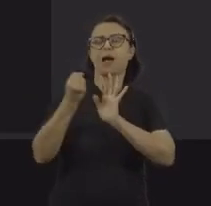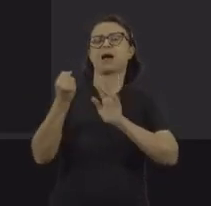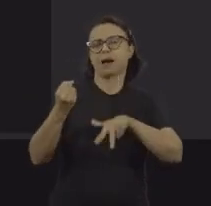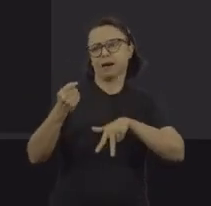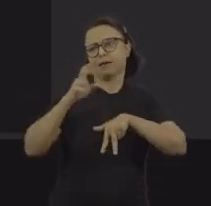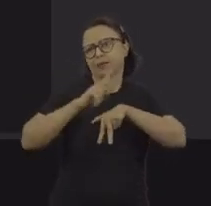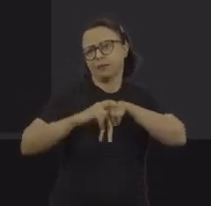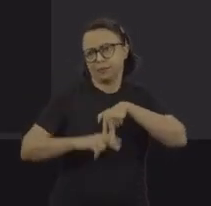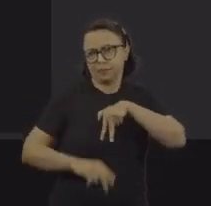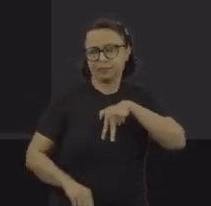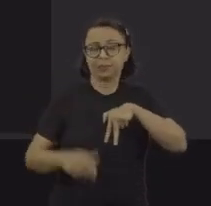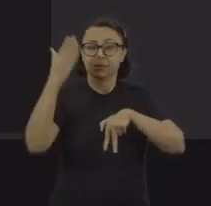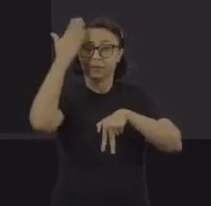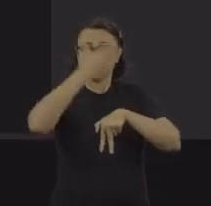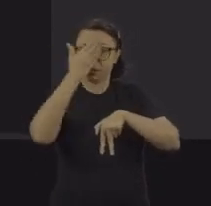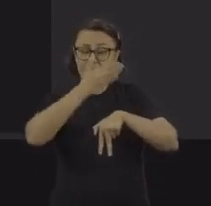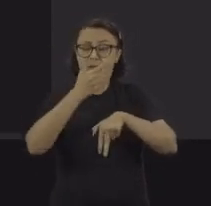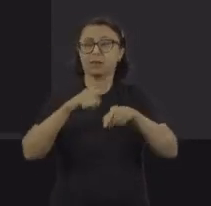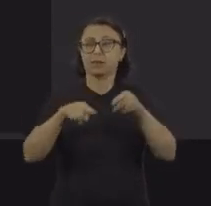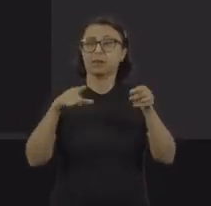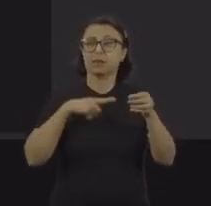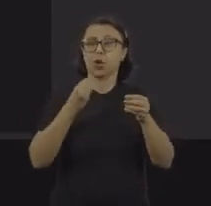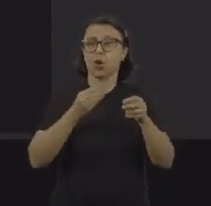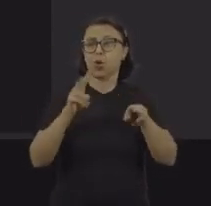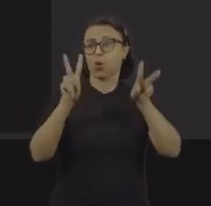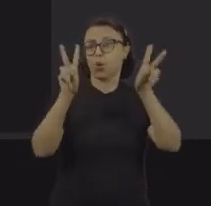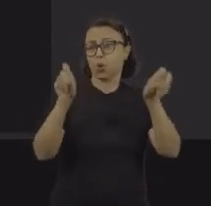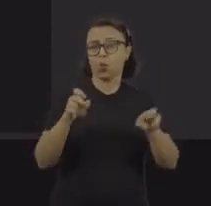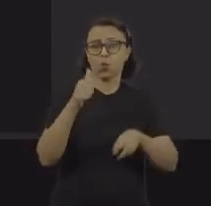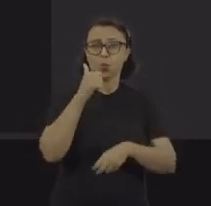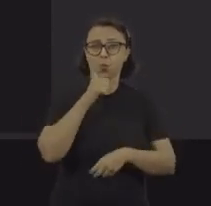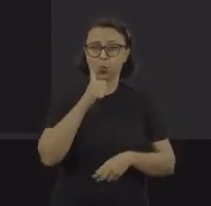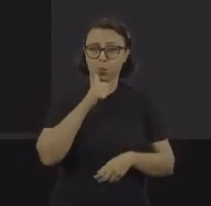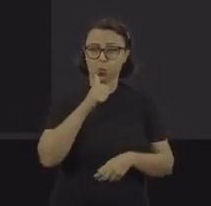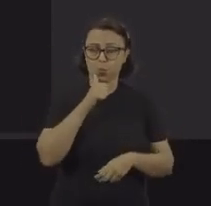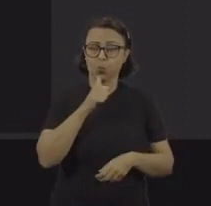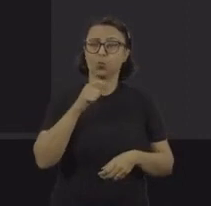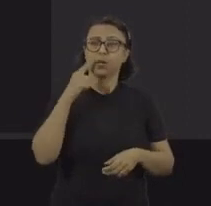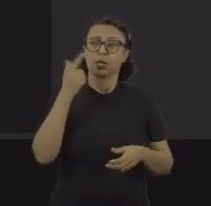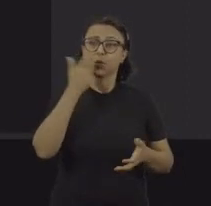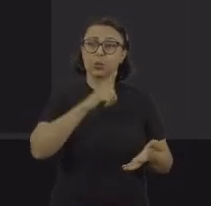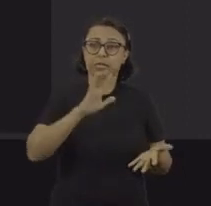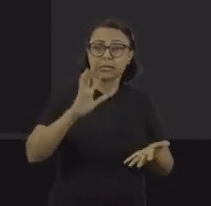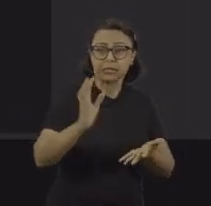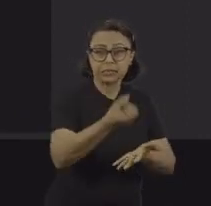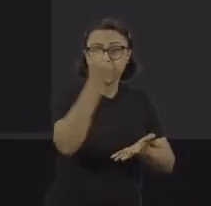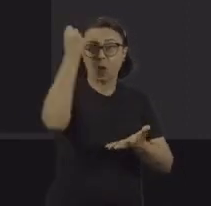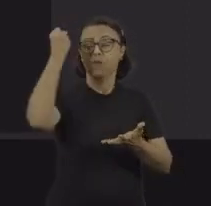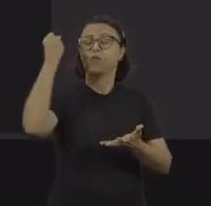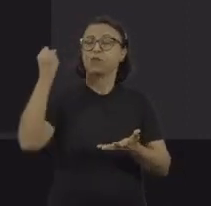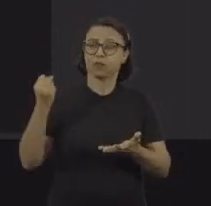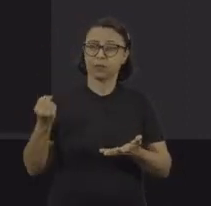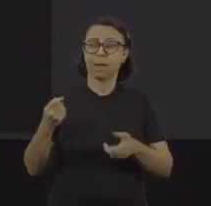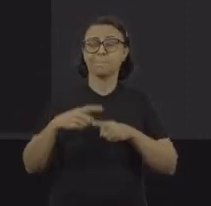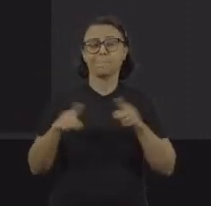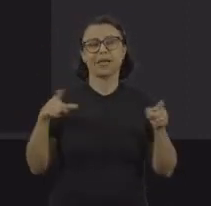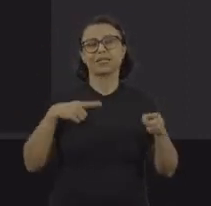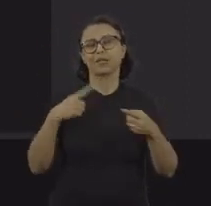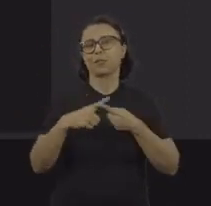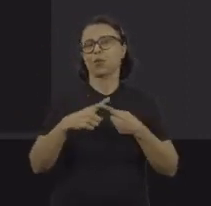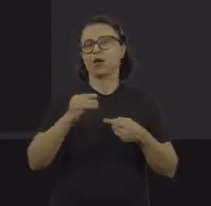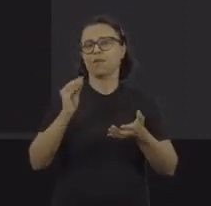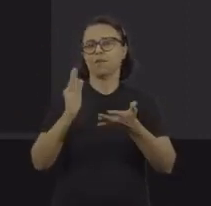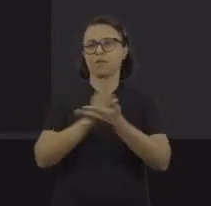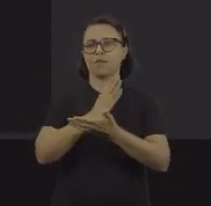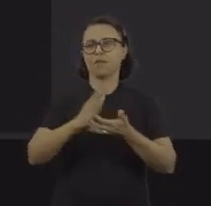e da subnotificação dos dados a respeito das mulheres resgatadas, e isso muito em função do não reconhecimento de